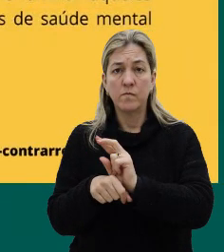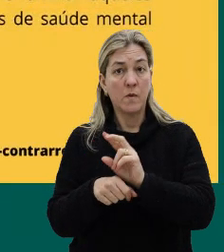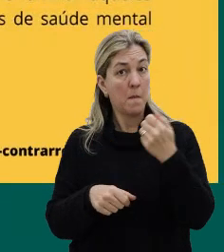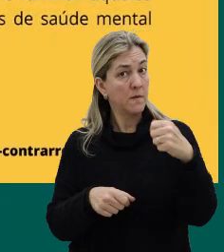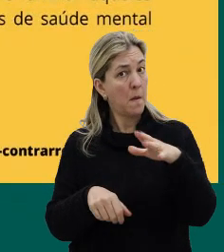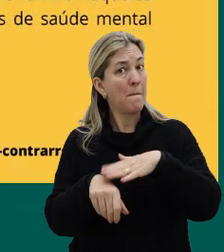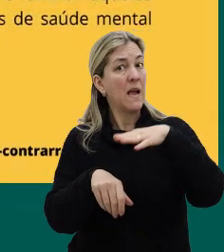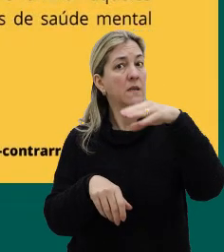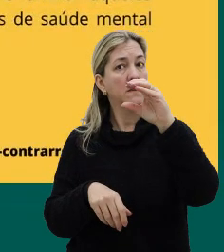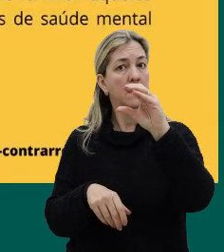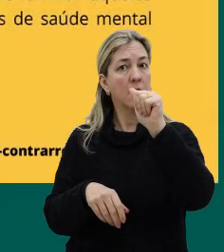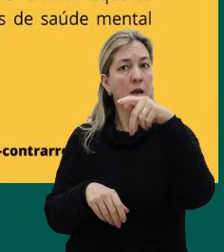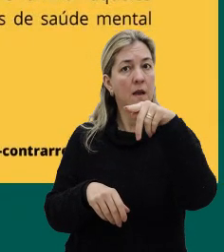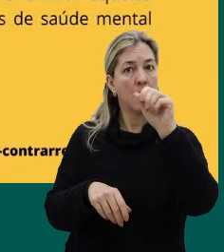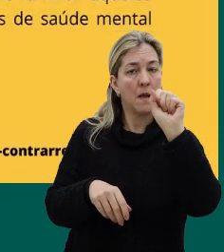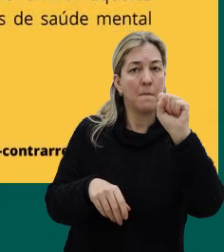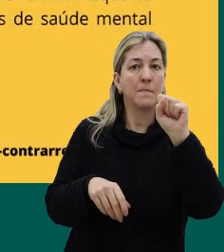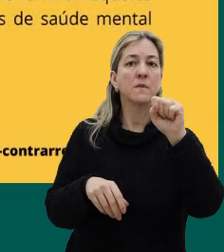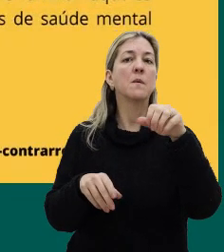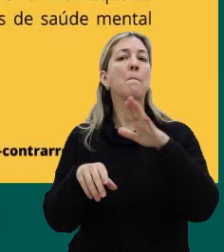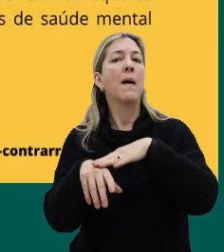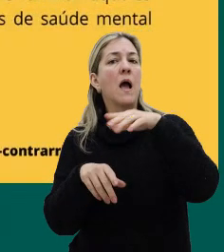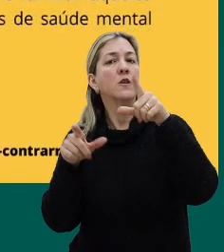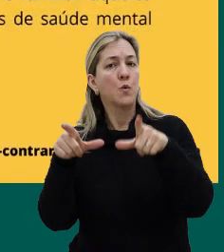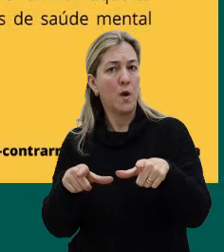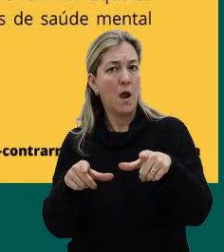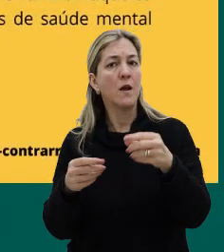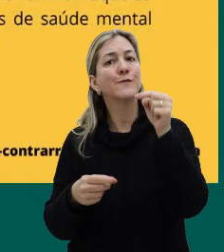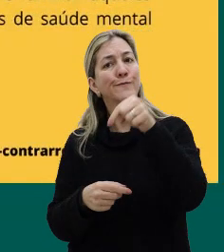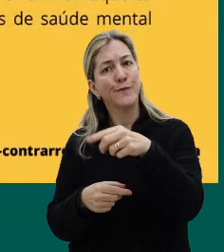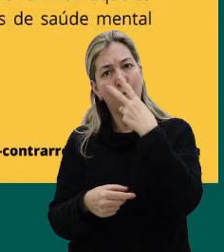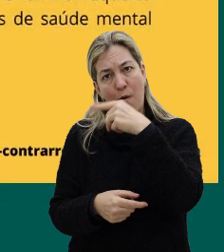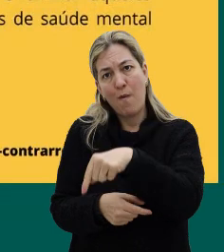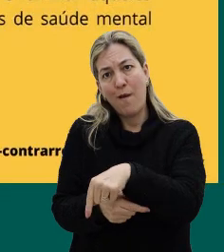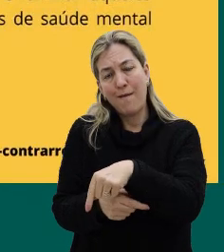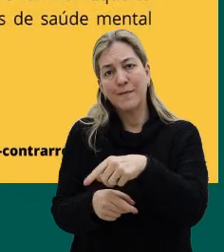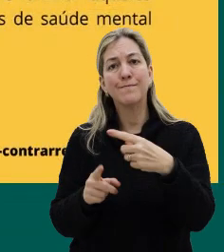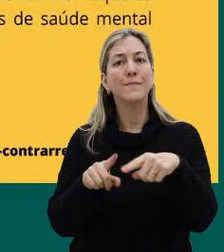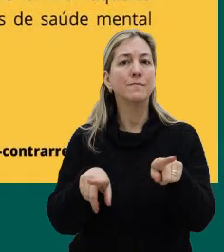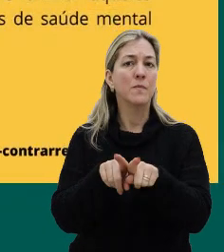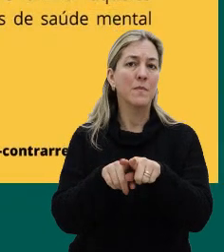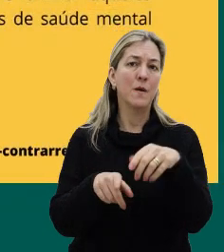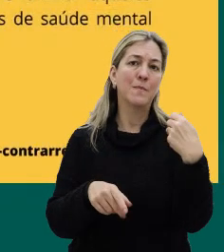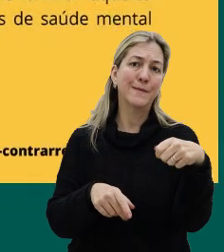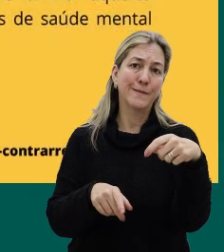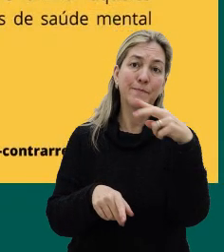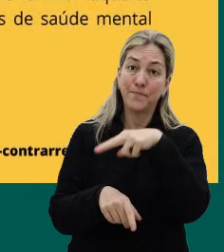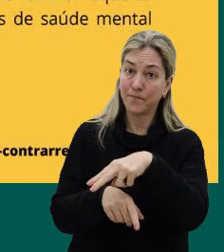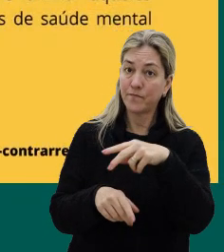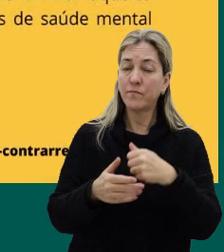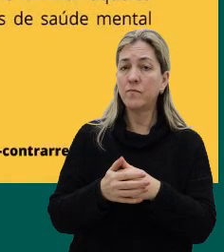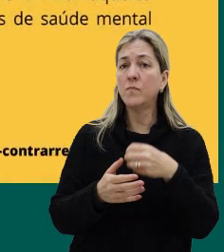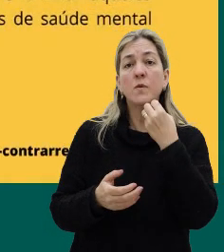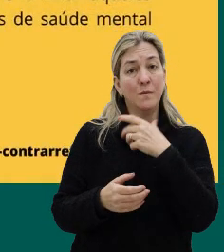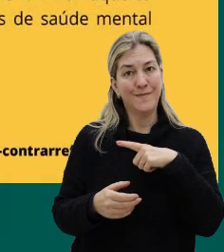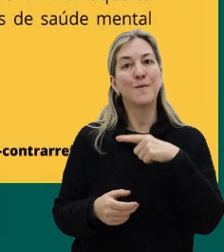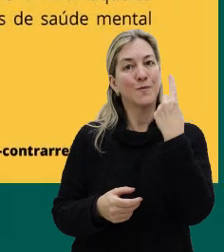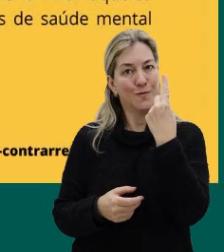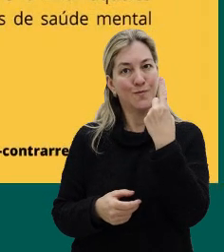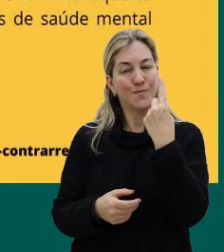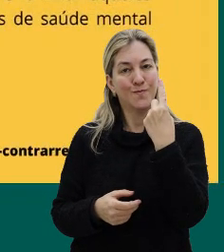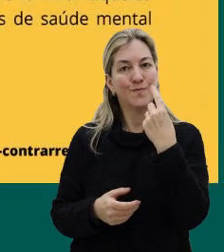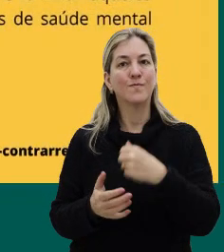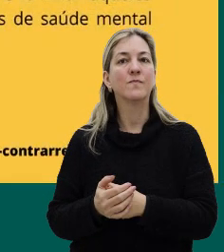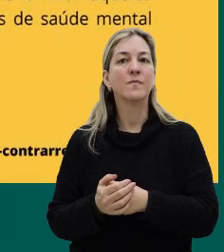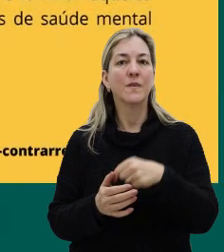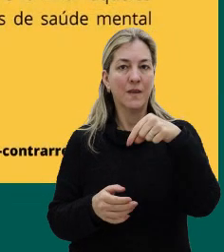precisaria de mais Capes, né, e mais locais como esse. Mas a gente também precisa, precisa ver, assim, esse lado de que, bom, temos um Capes III